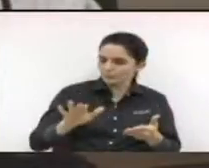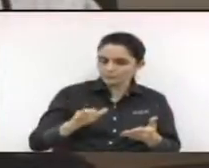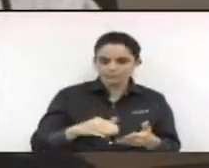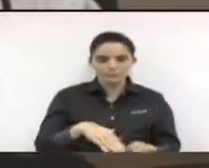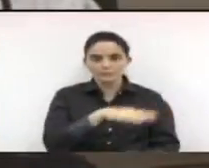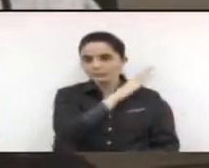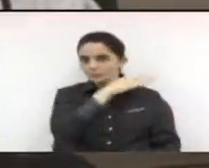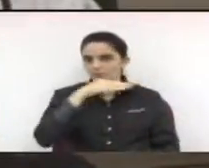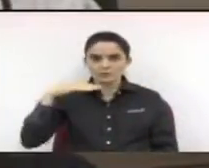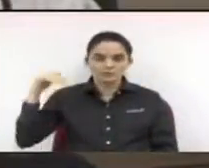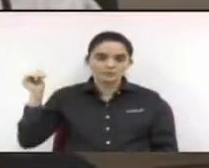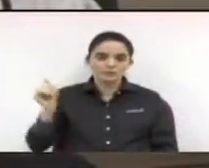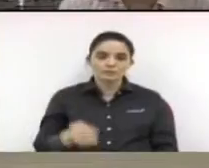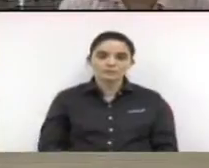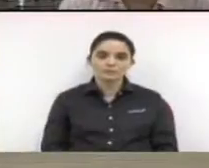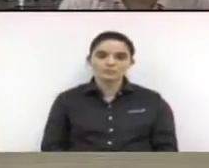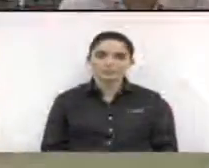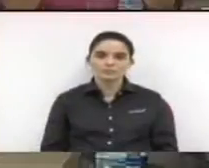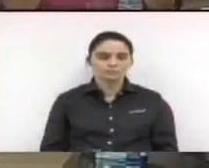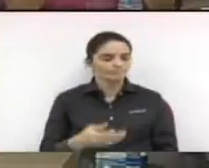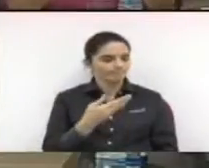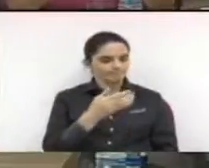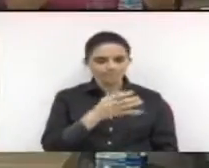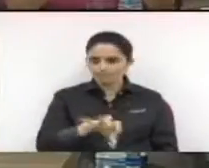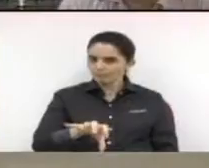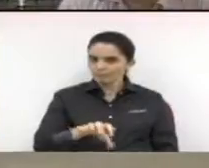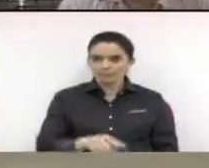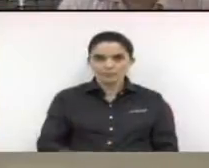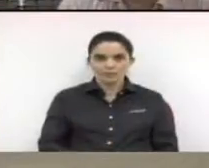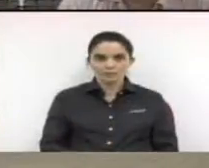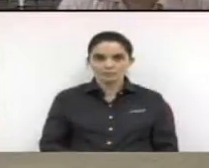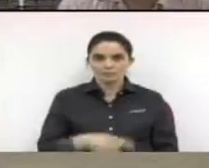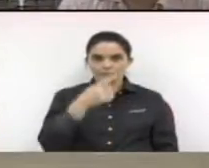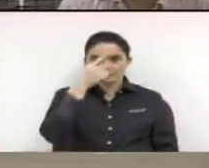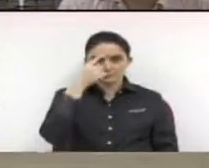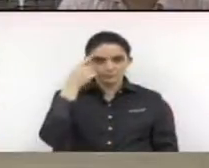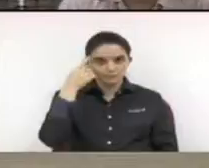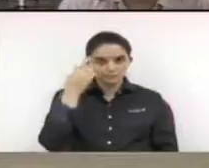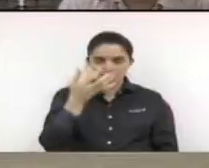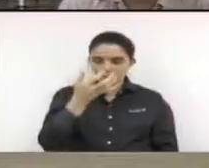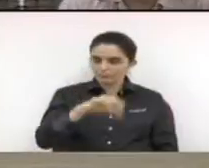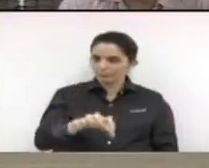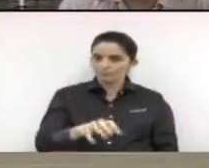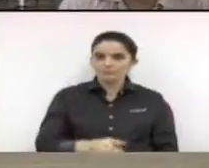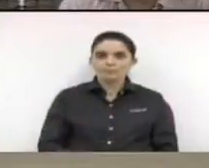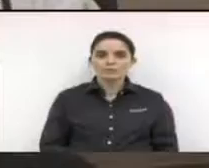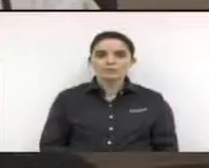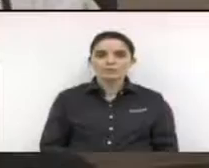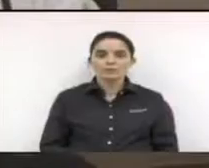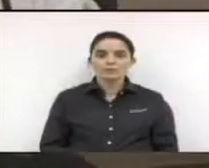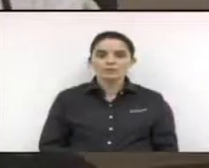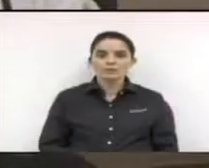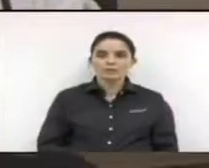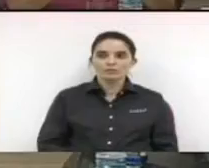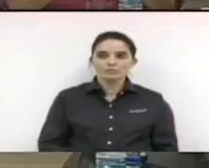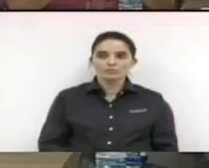Aloísio. Dispenso. Vereador doutor Júlio. Dispenso. Vereador Alubogo.